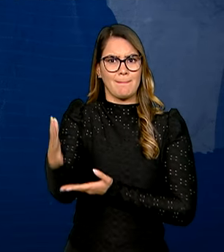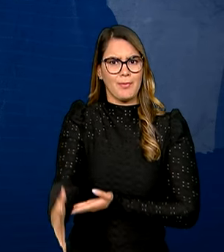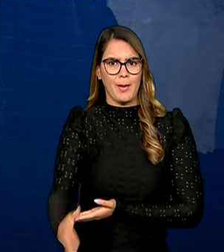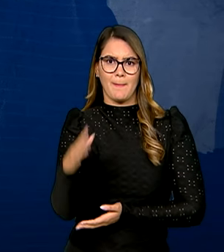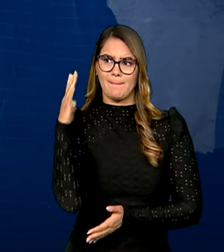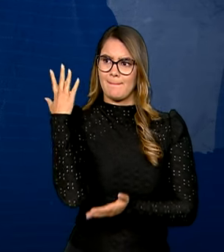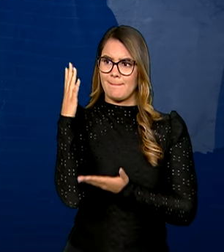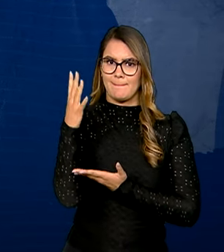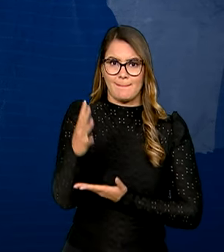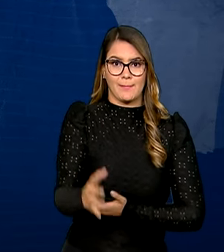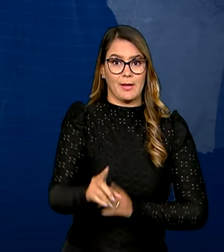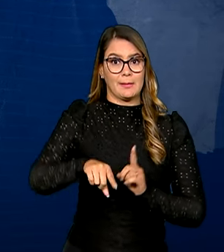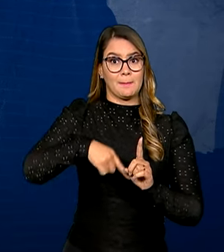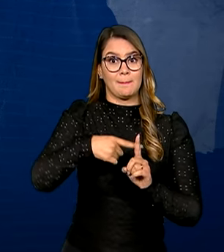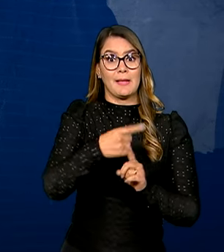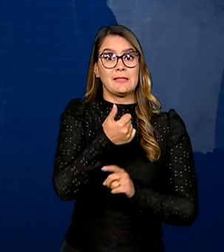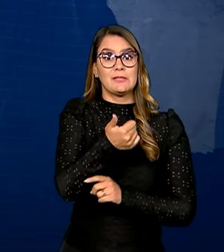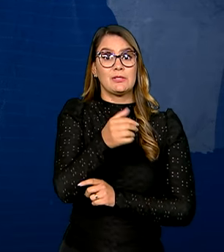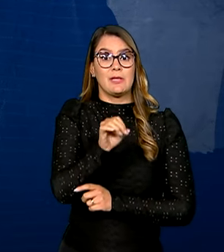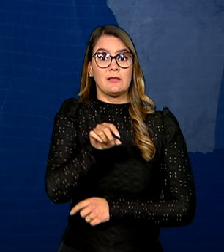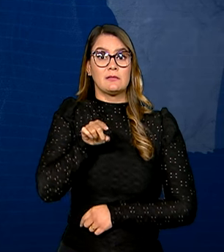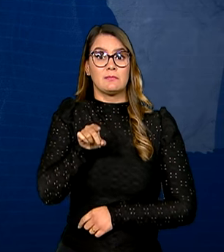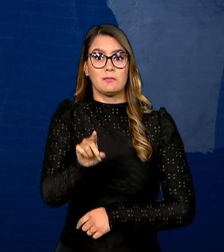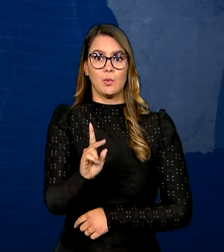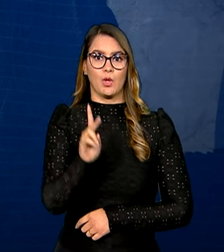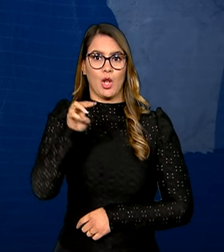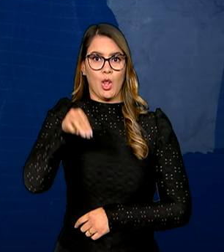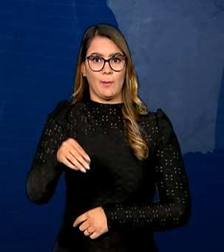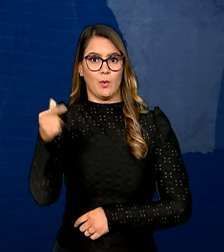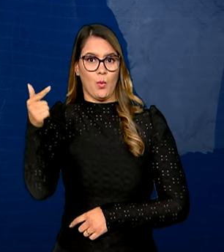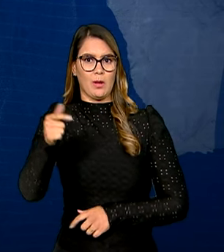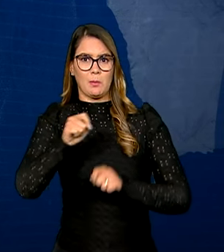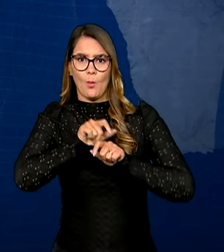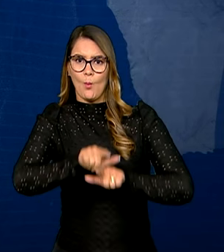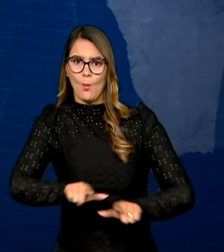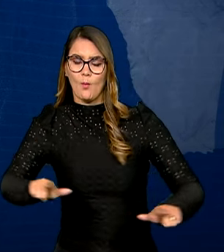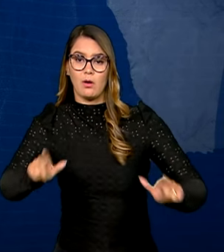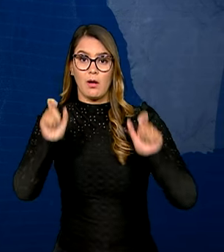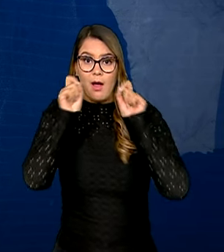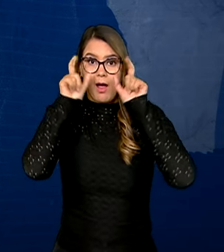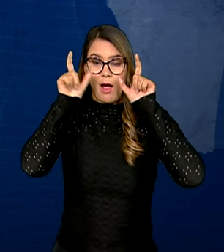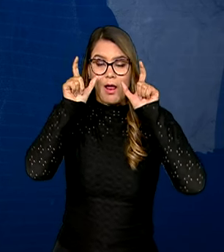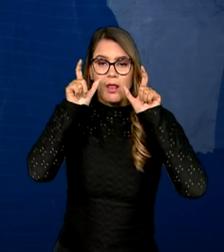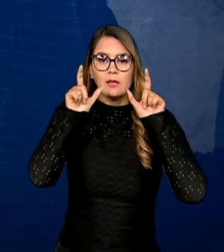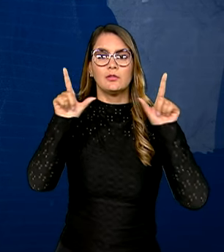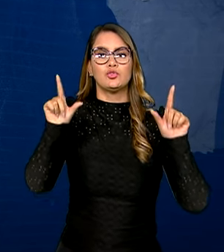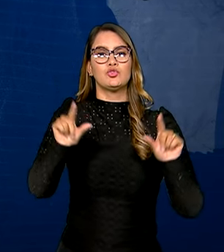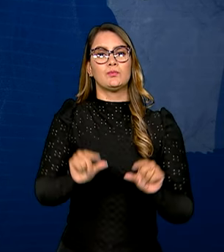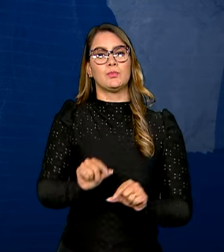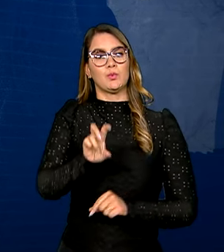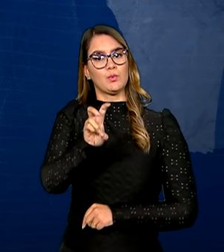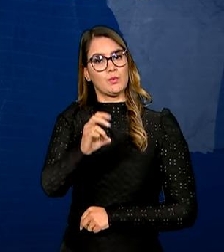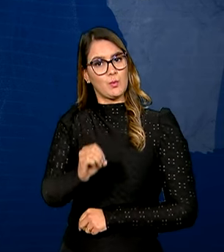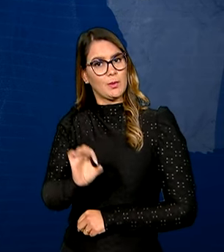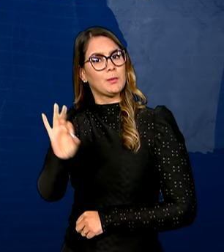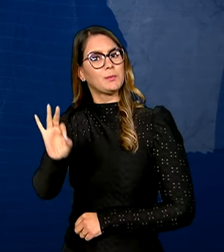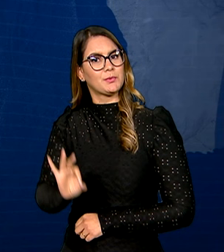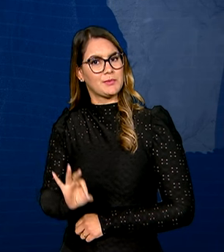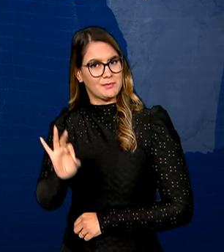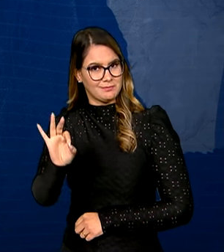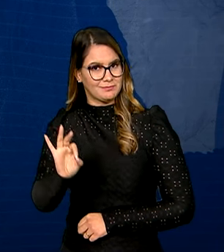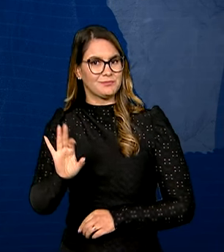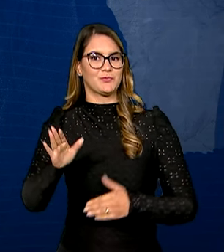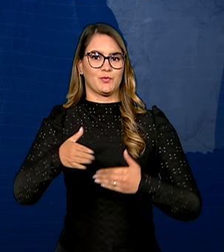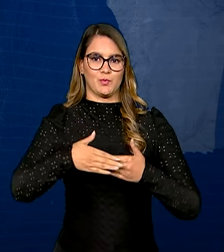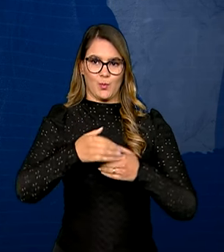com mais de 10 mil quilômetros quadrados devastados, A área de alertas na Amazônia Legal caiu em quase 50% e